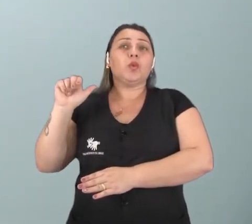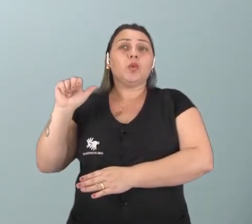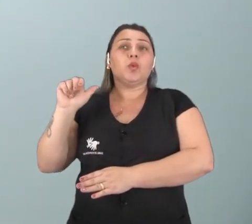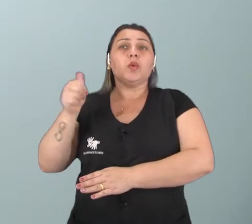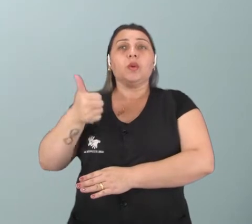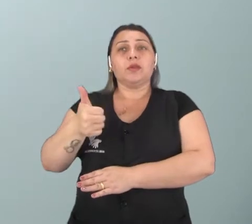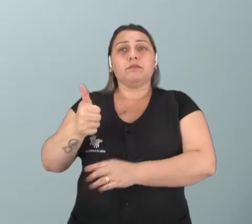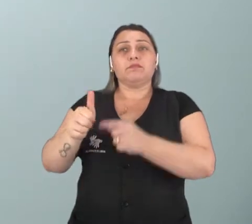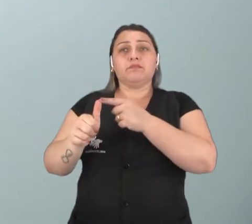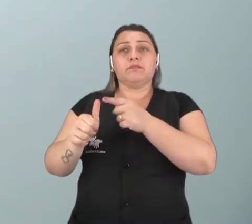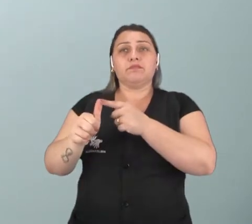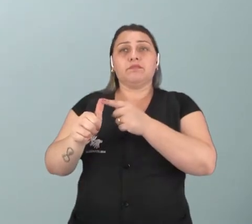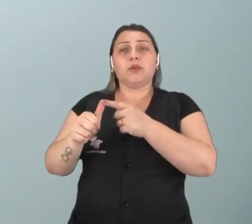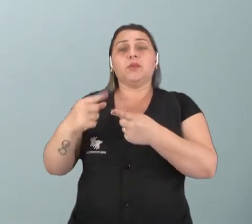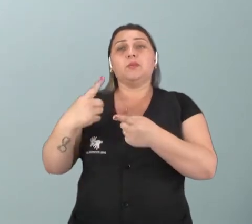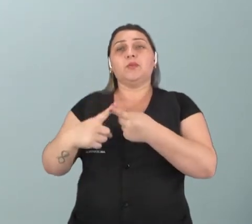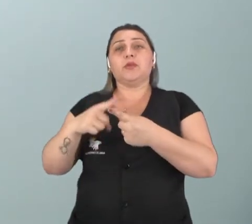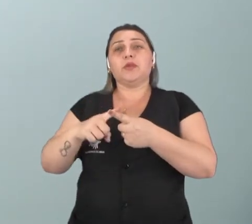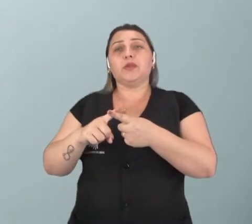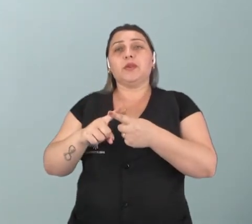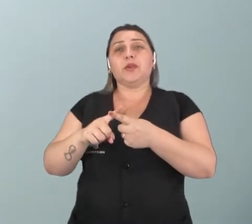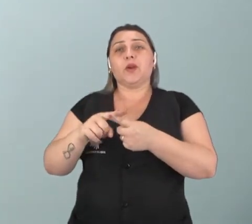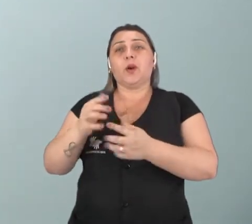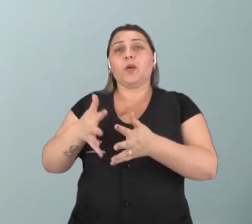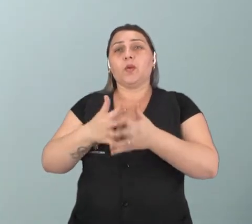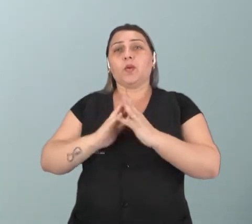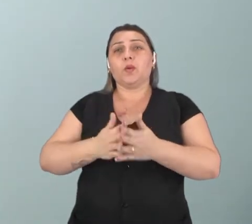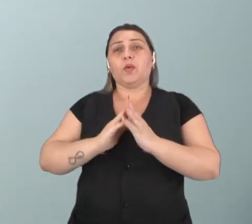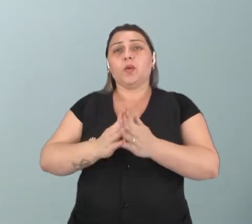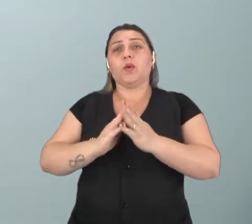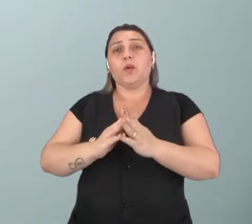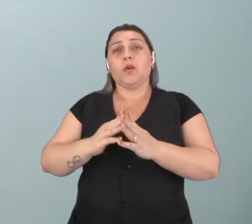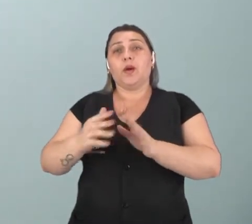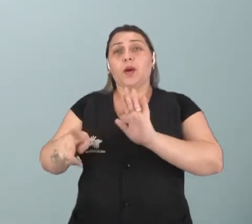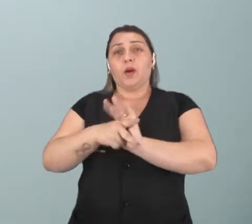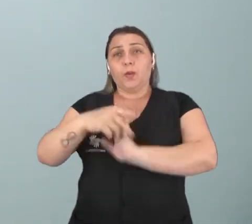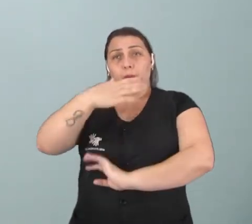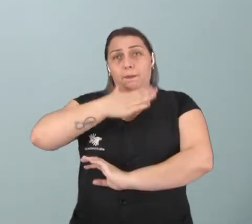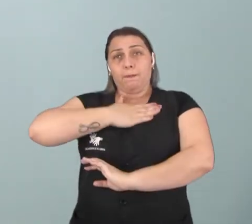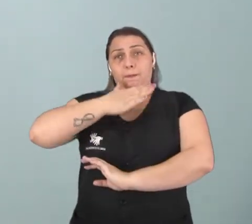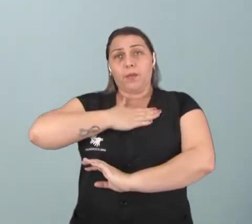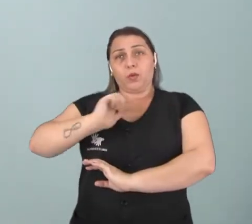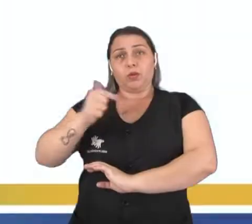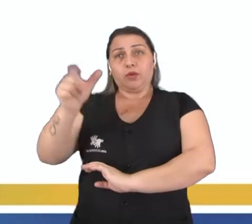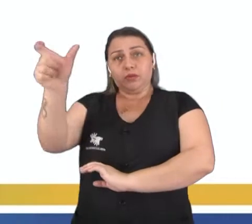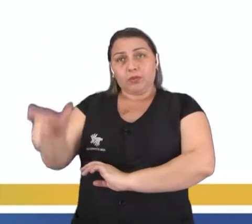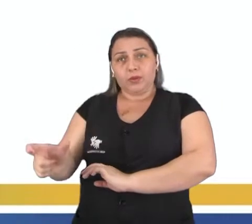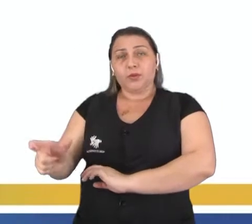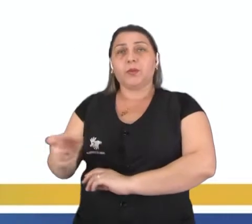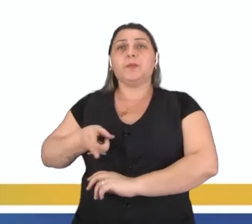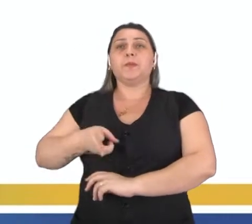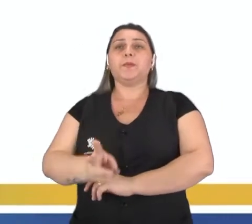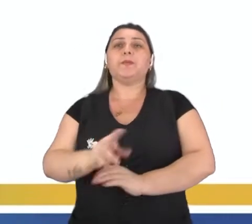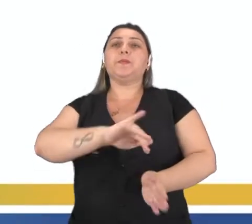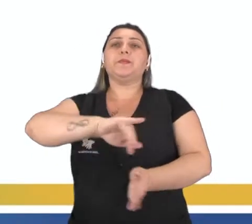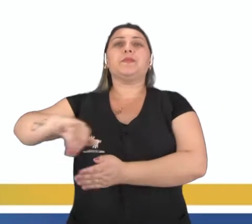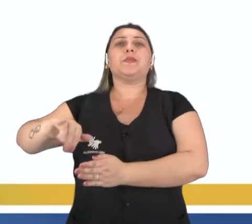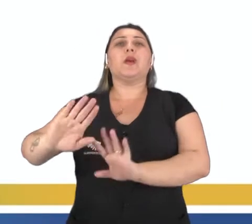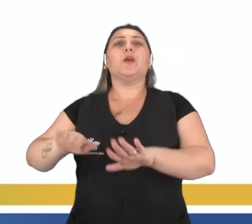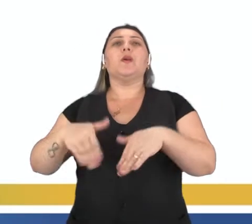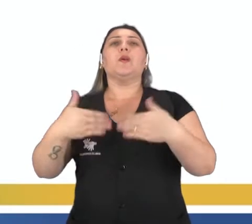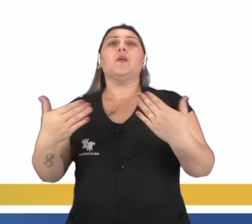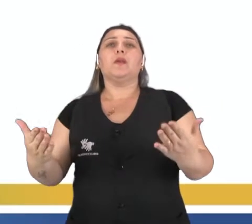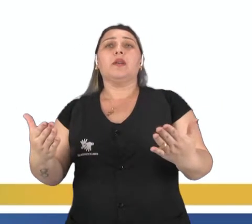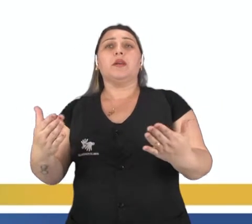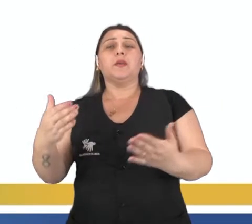pessoa, porque você pode confundir o seu batimento com o da outra pessoa. Continuando. Quais as formas de